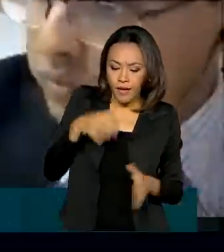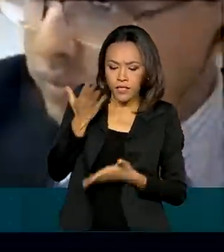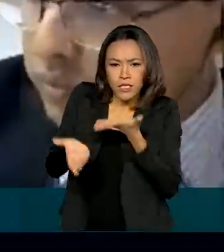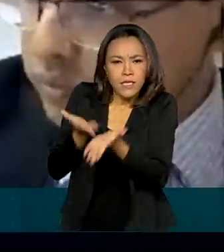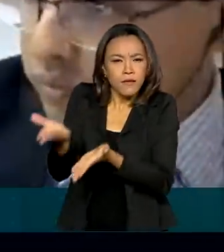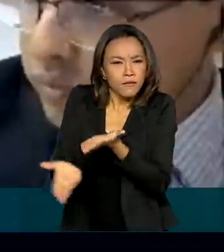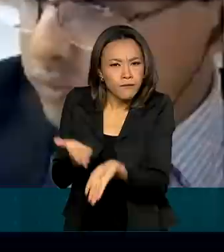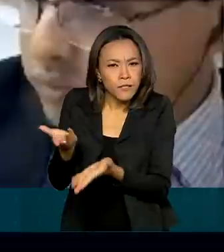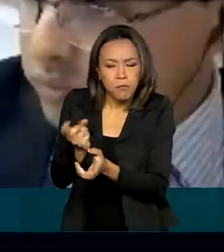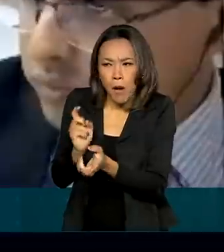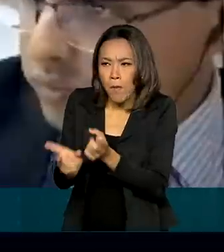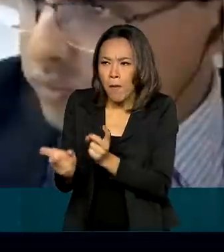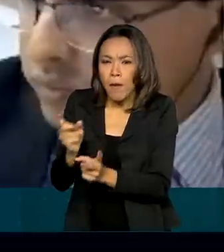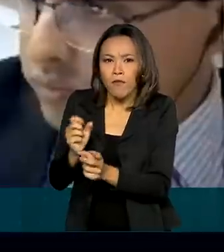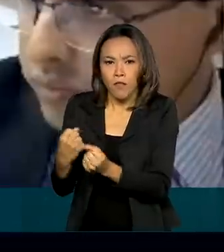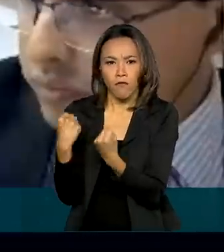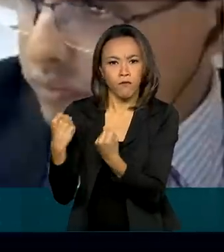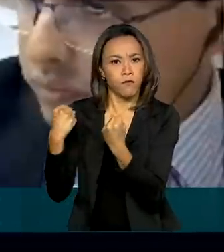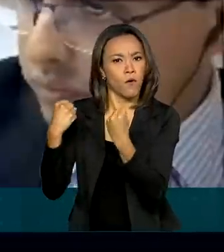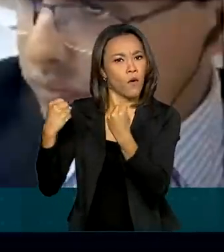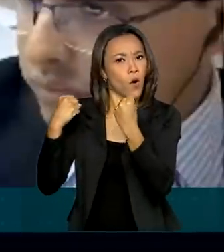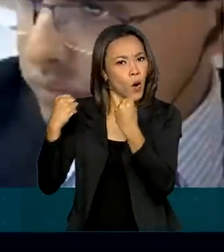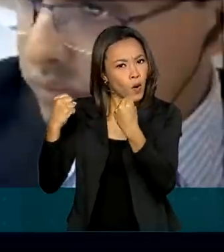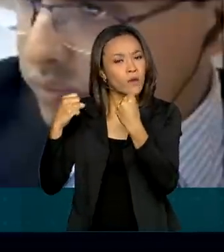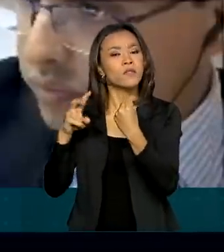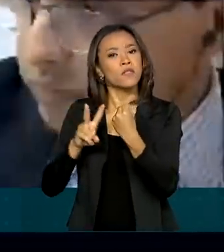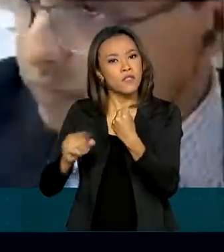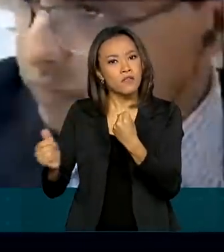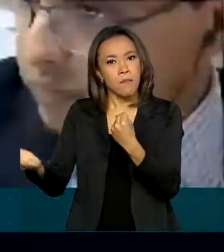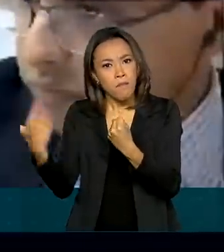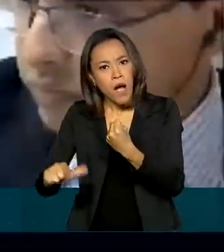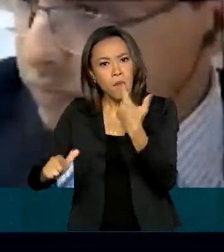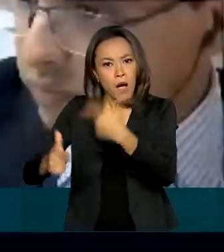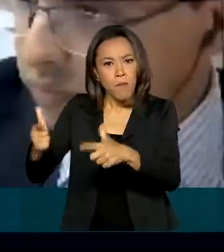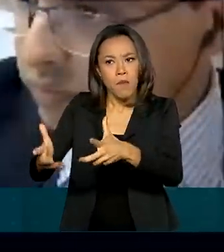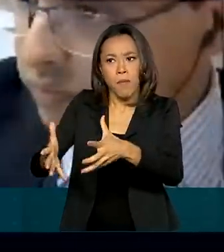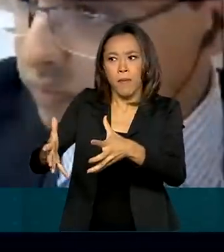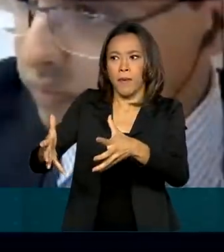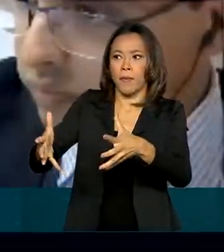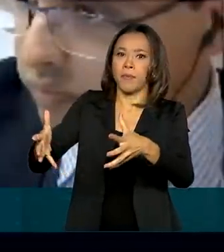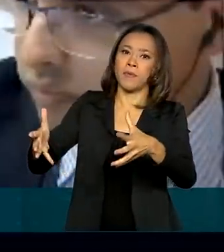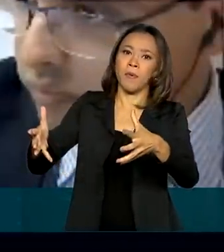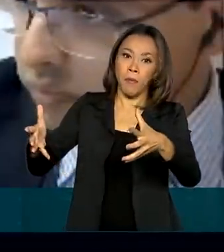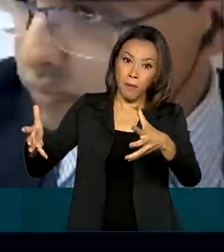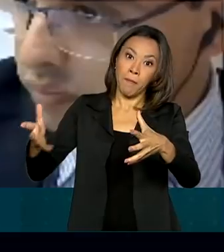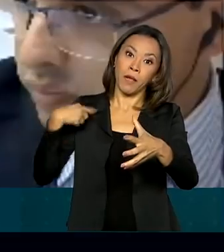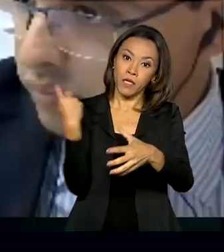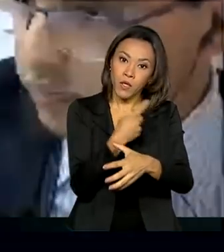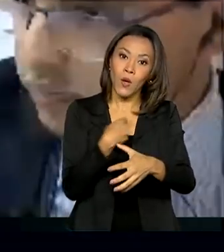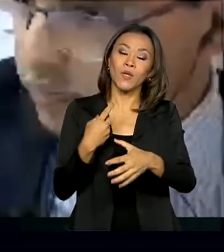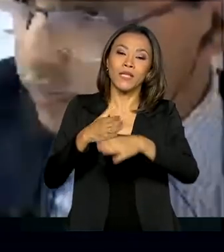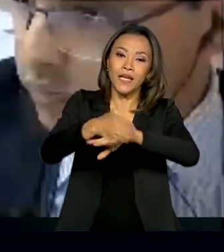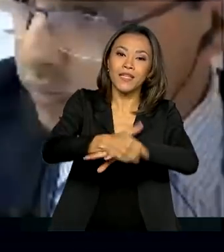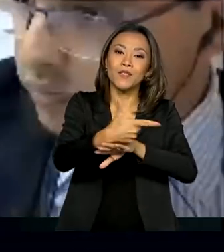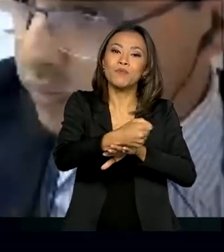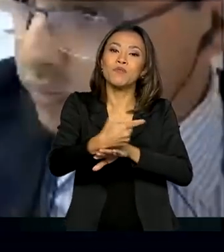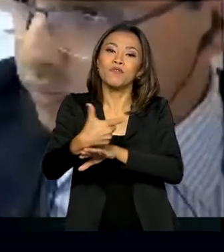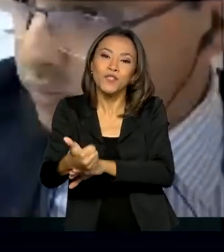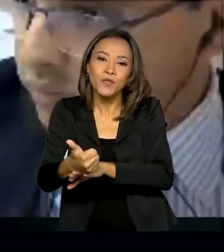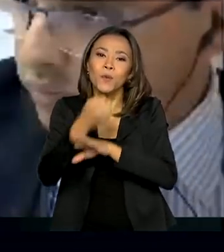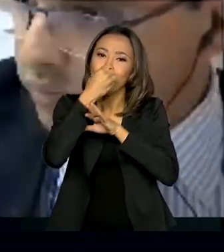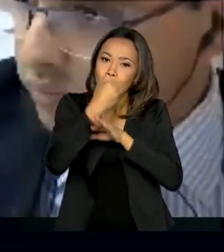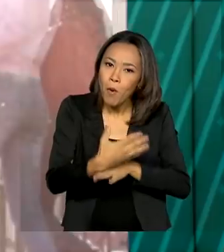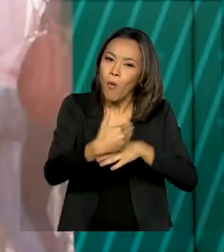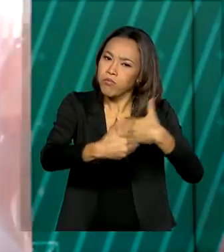forte e vai garantir a tração necessária para entrarmos em 2021 em boa velocidade e